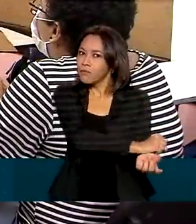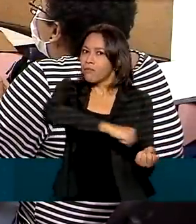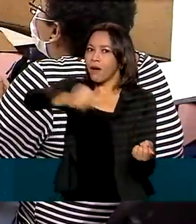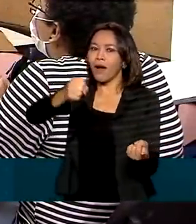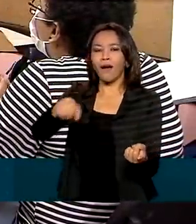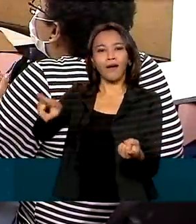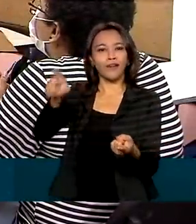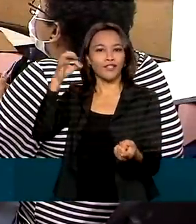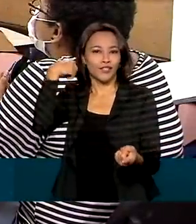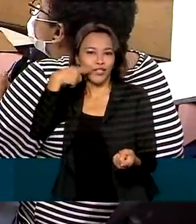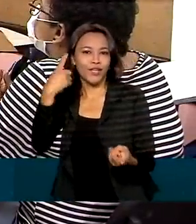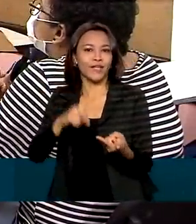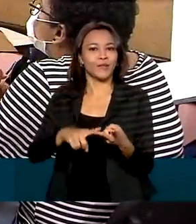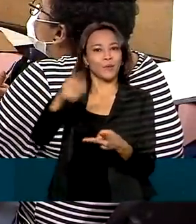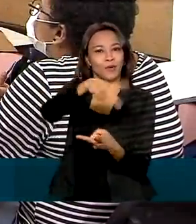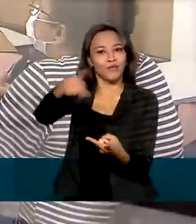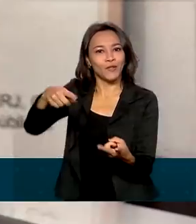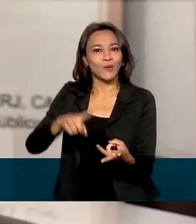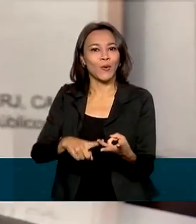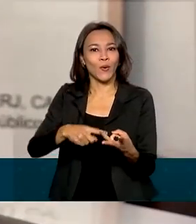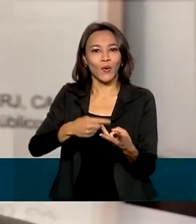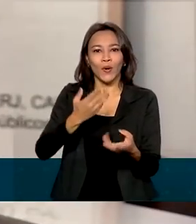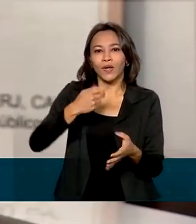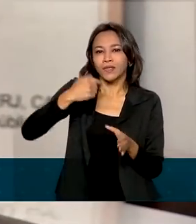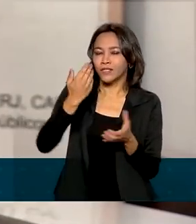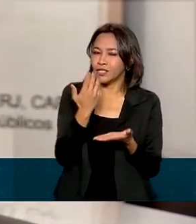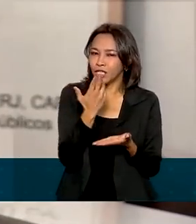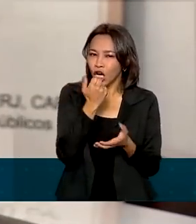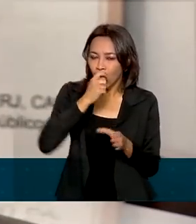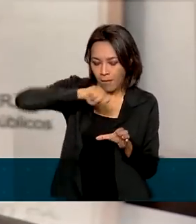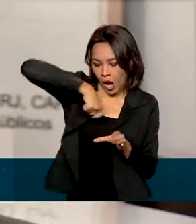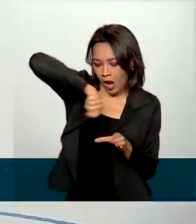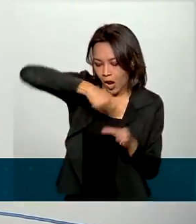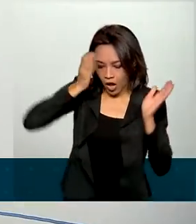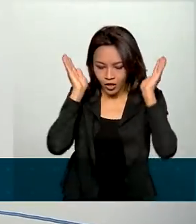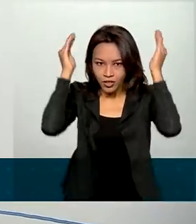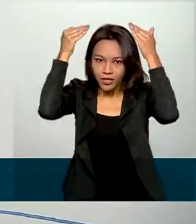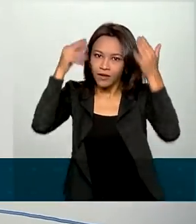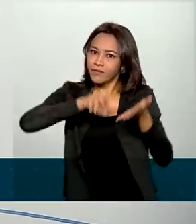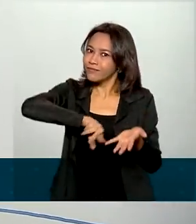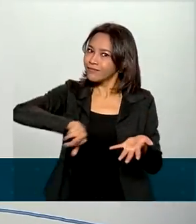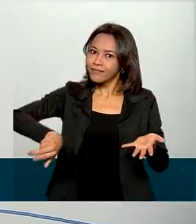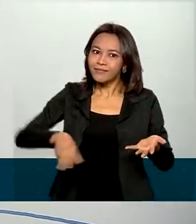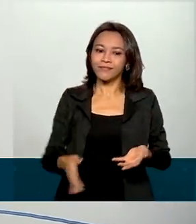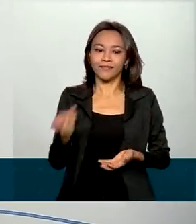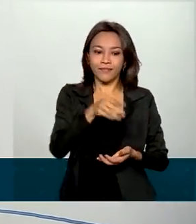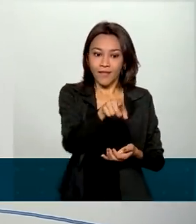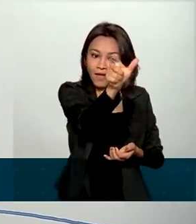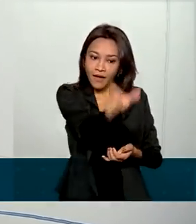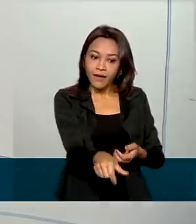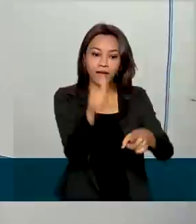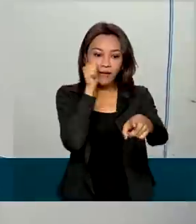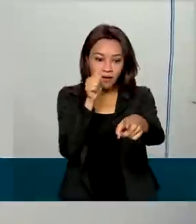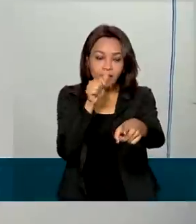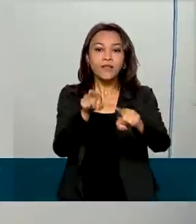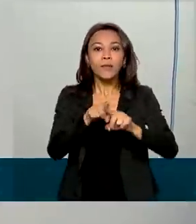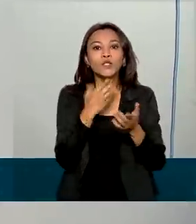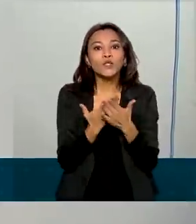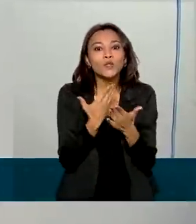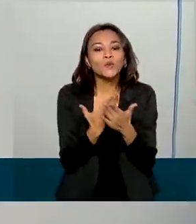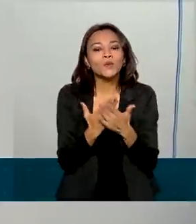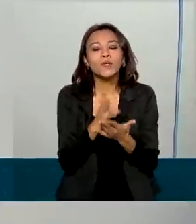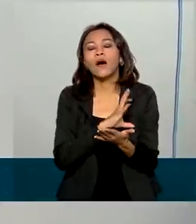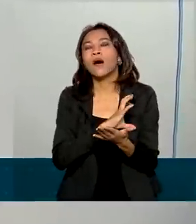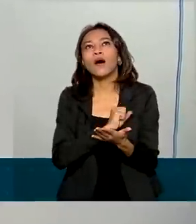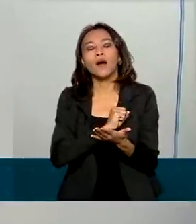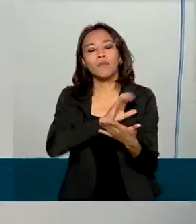Gastronomia, Professor e assim por diante. E é com muito orgulho que eu faça isso. Marli é ex-aluna do pré-vestibular social. Apaixonada